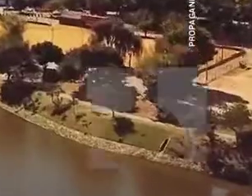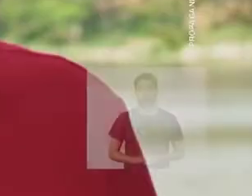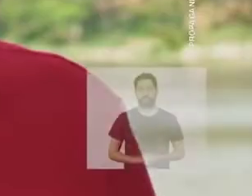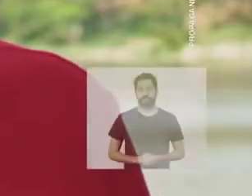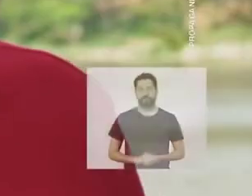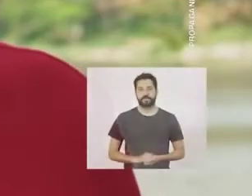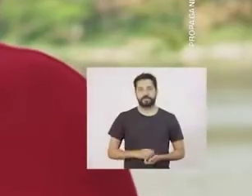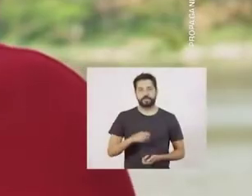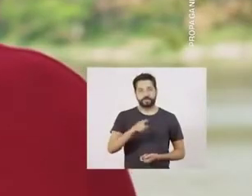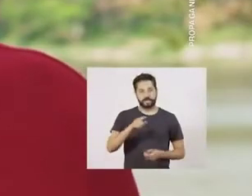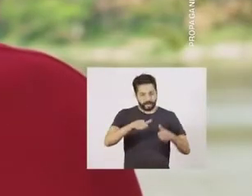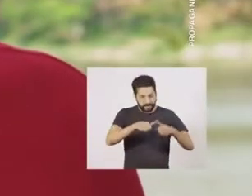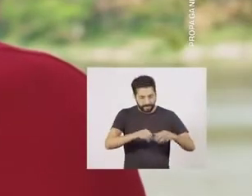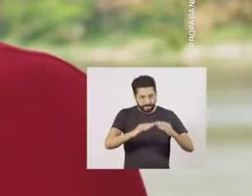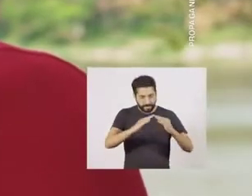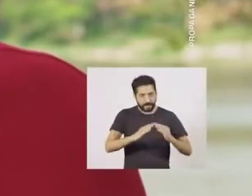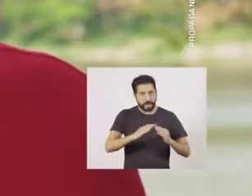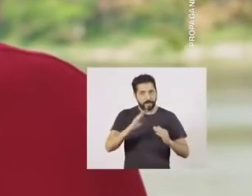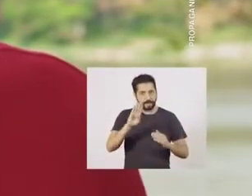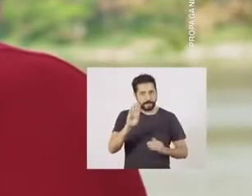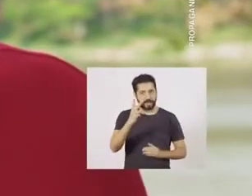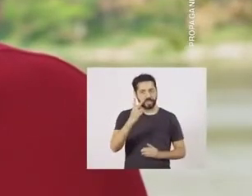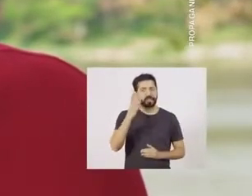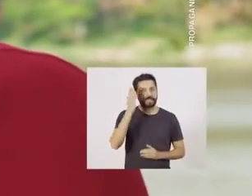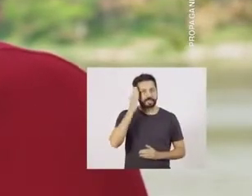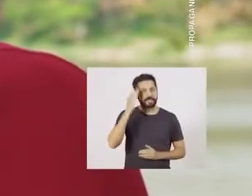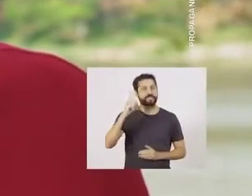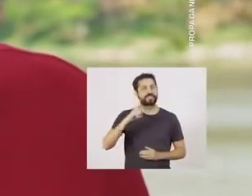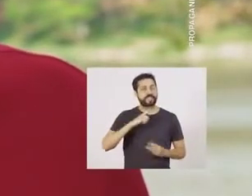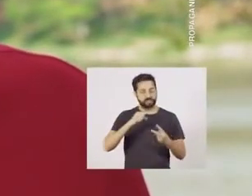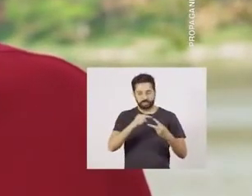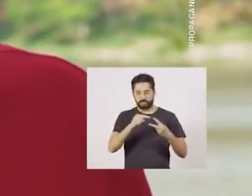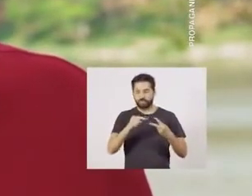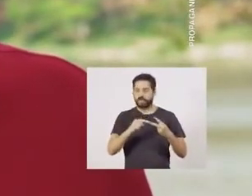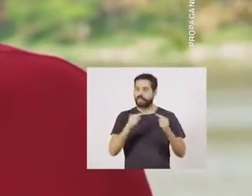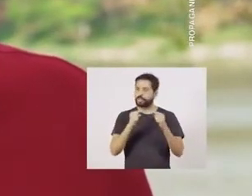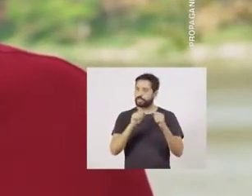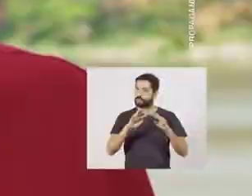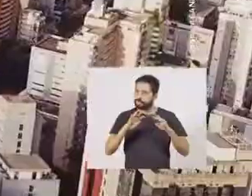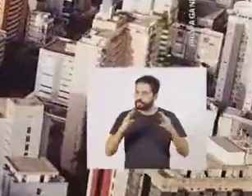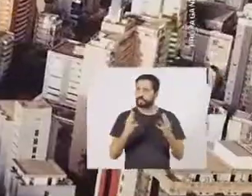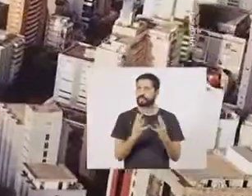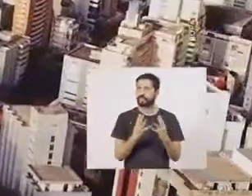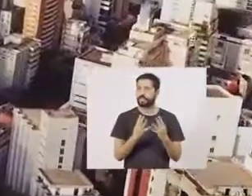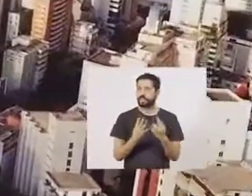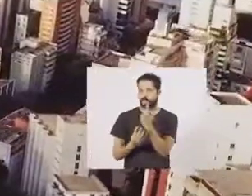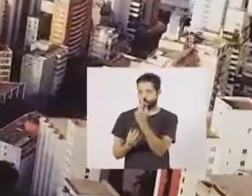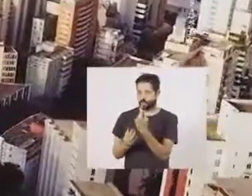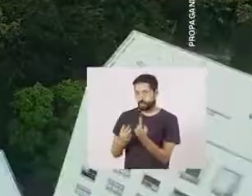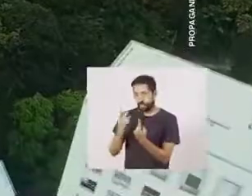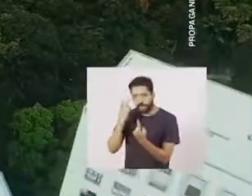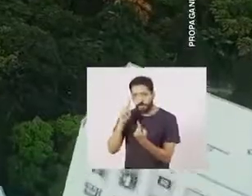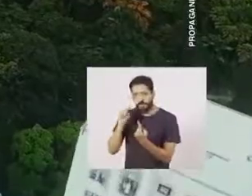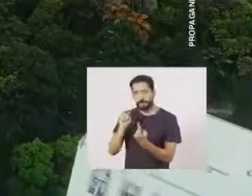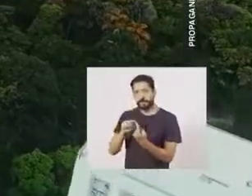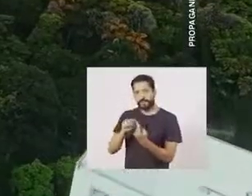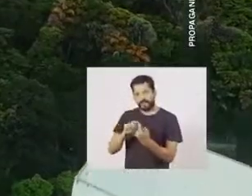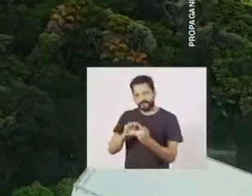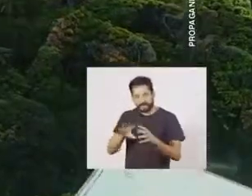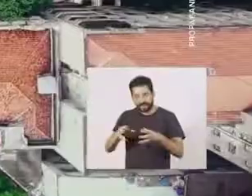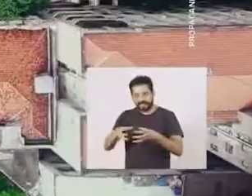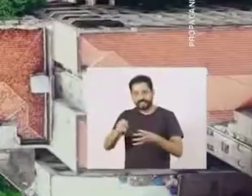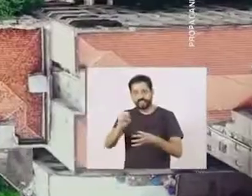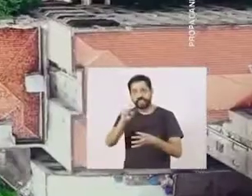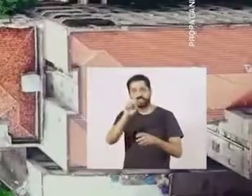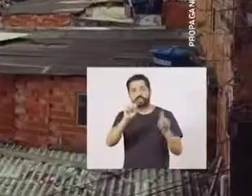Quem mora em BH sabe que existem duas pandemias acontecendo. Uma para quem está dentro da cultura